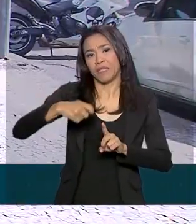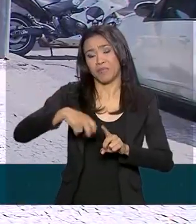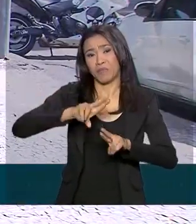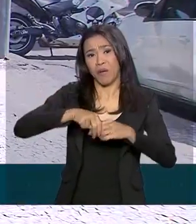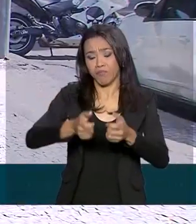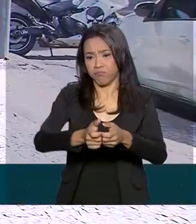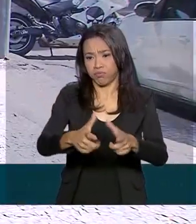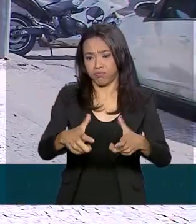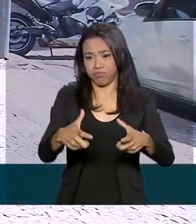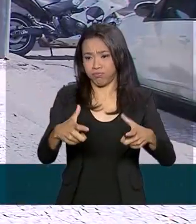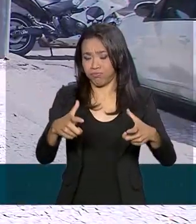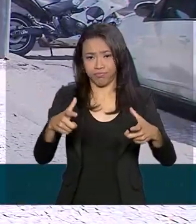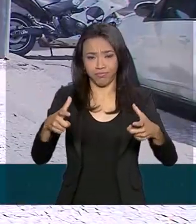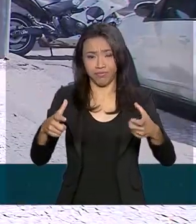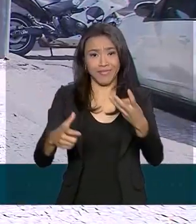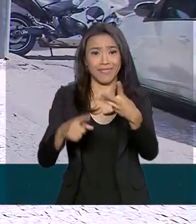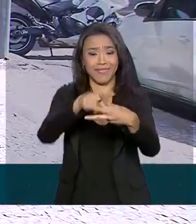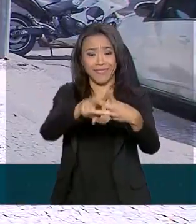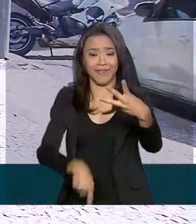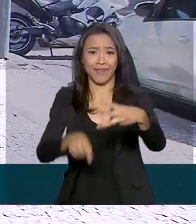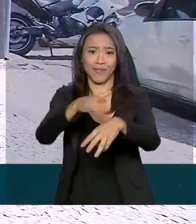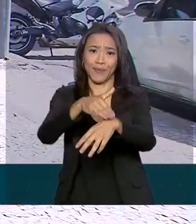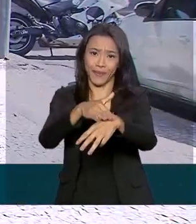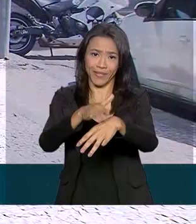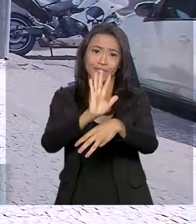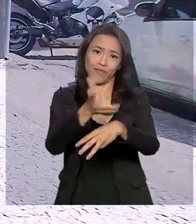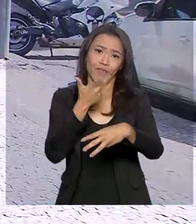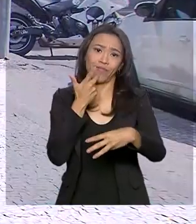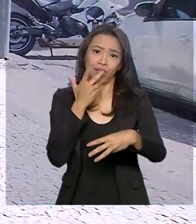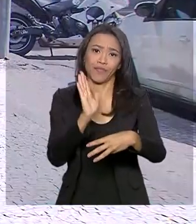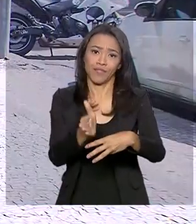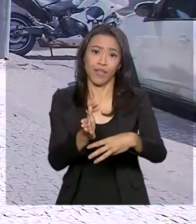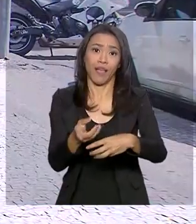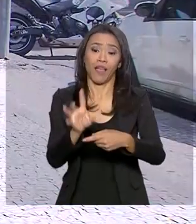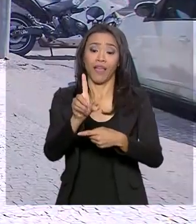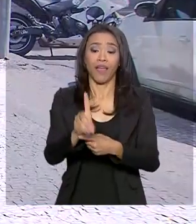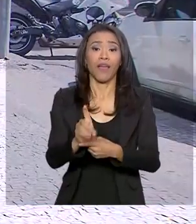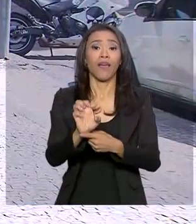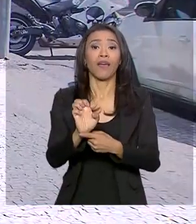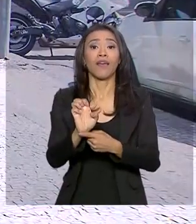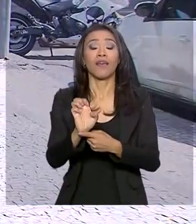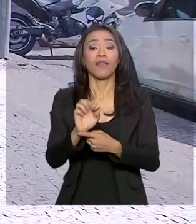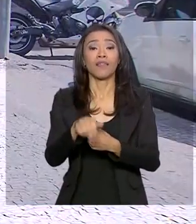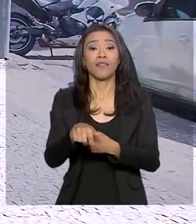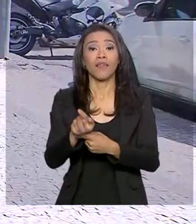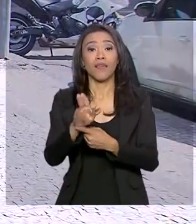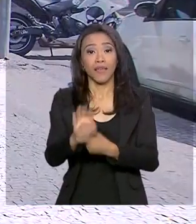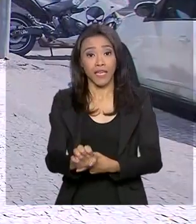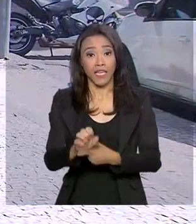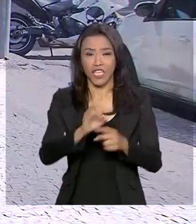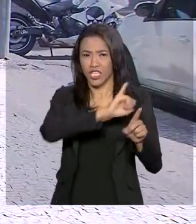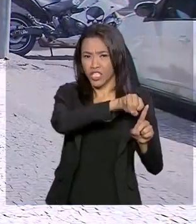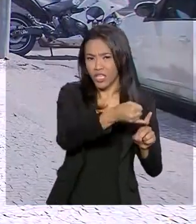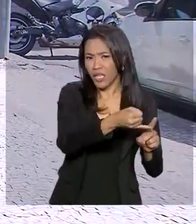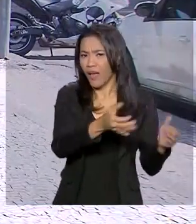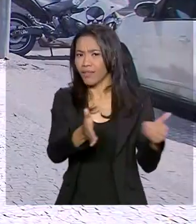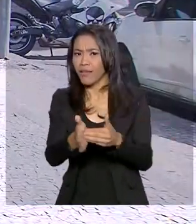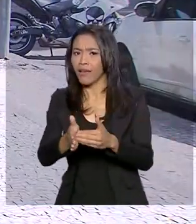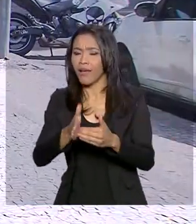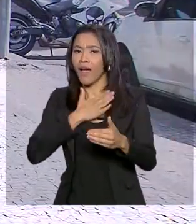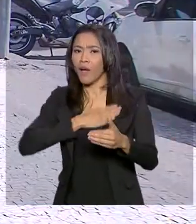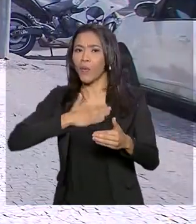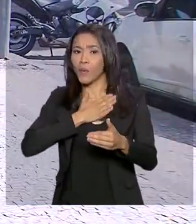aumento do número dessas três doenças, como você disse. Só de dengue foram registrados de janeiro a agosto desse ano